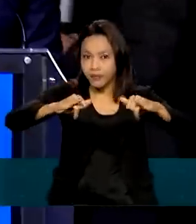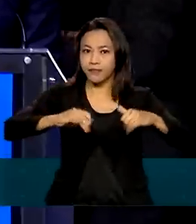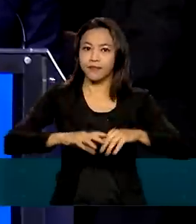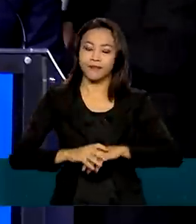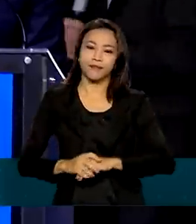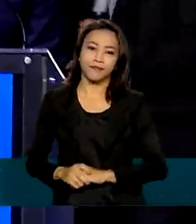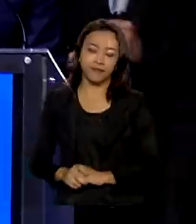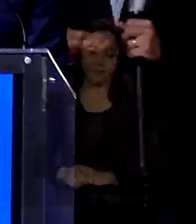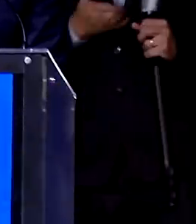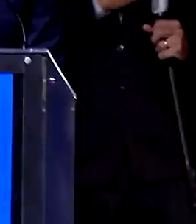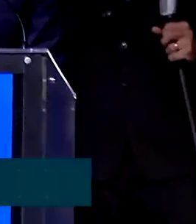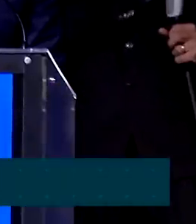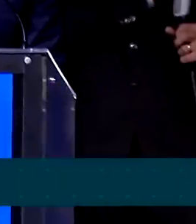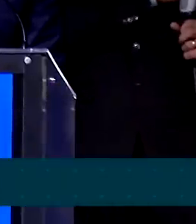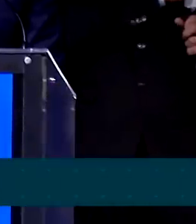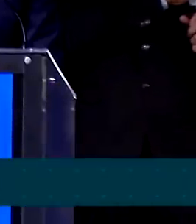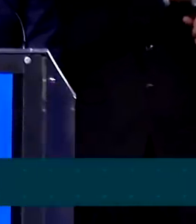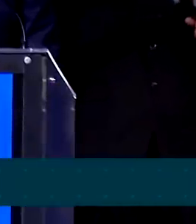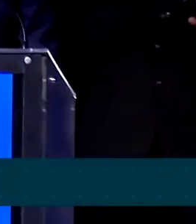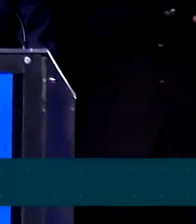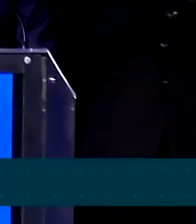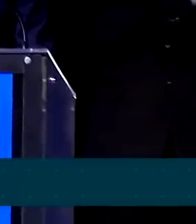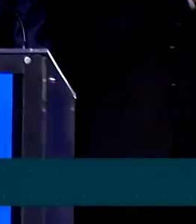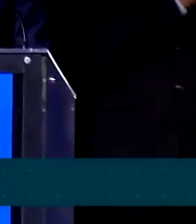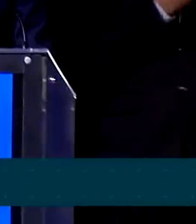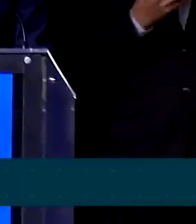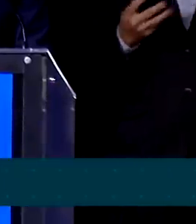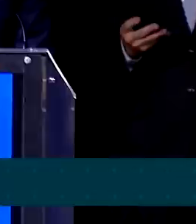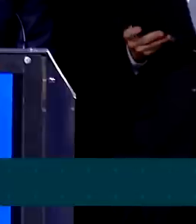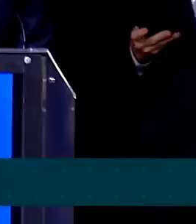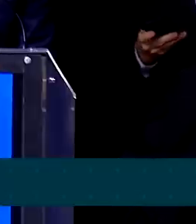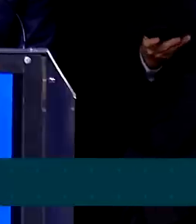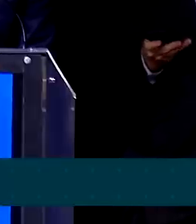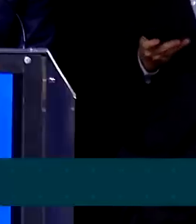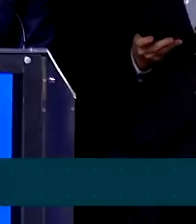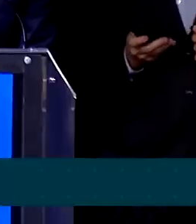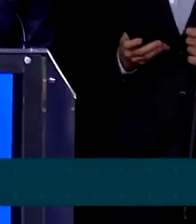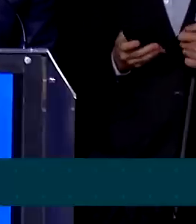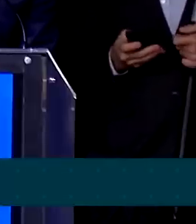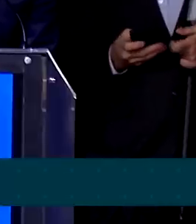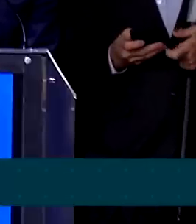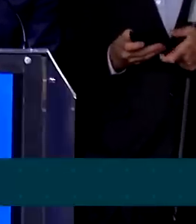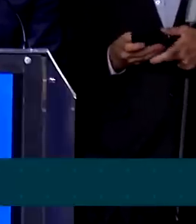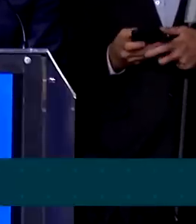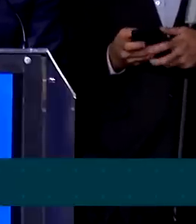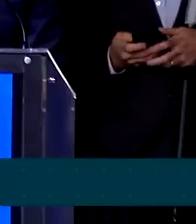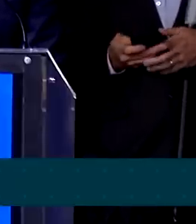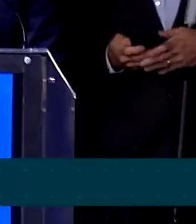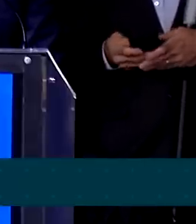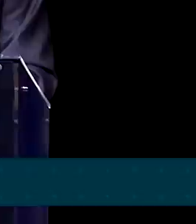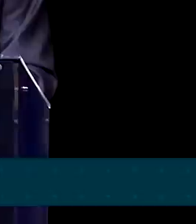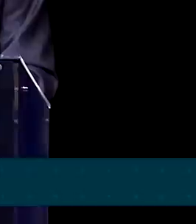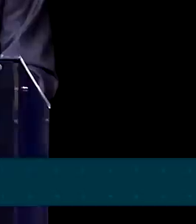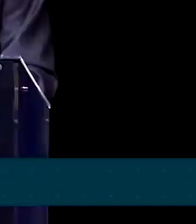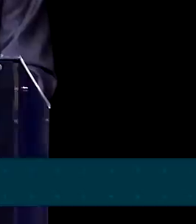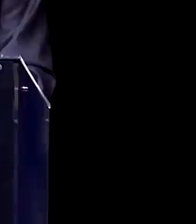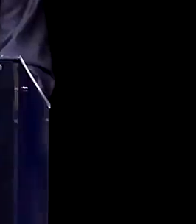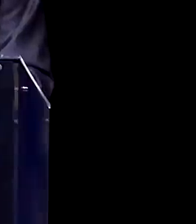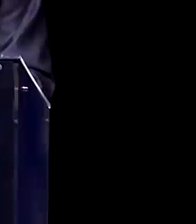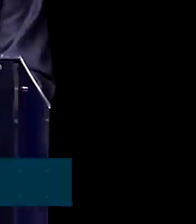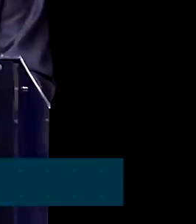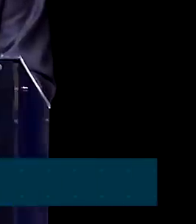do mercado regulado de carbono, nós saímos do passivo ambiental para o ativo ambiental do agro. Hoje,